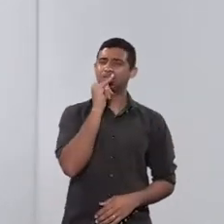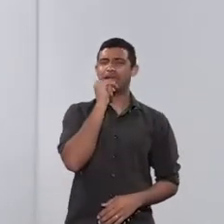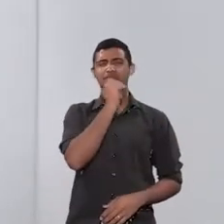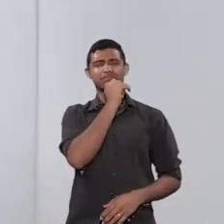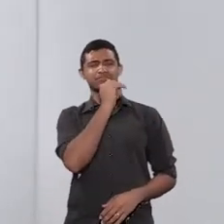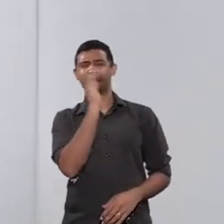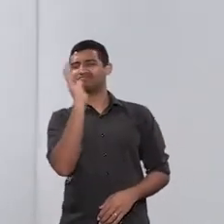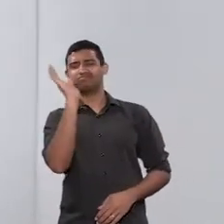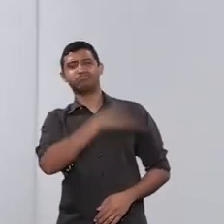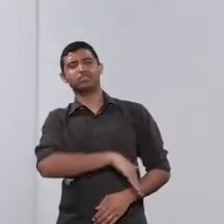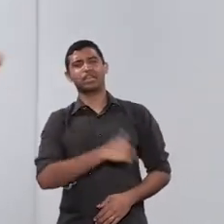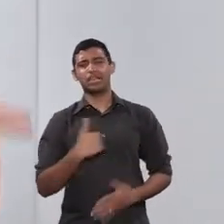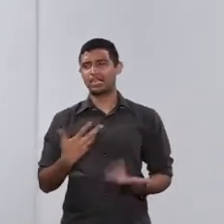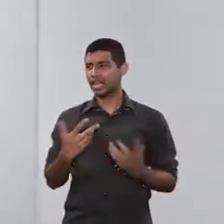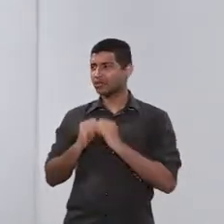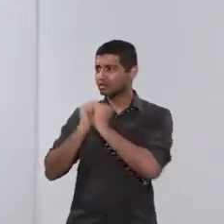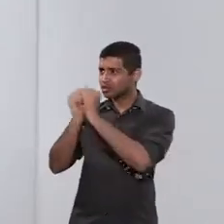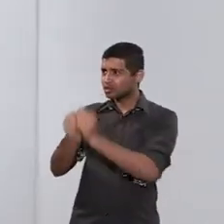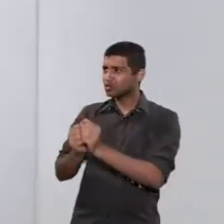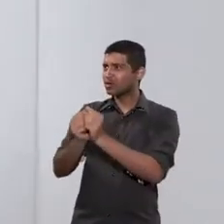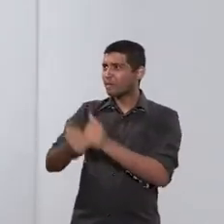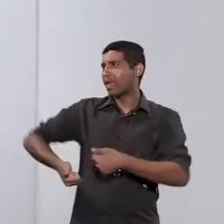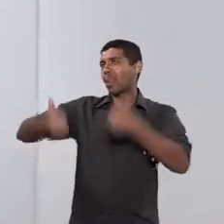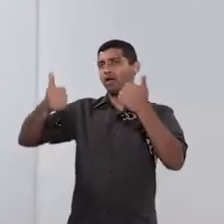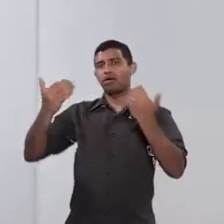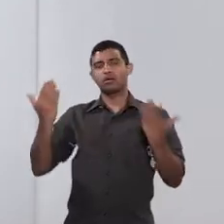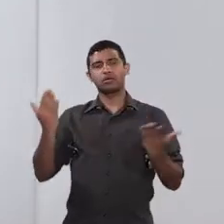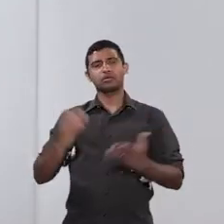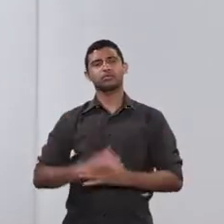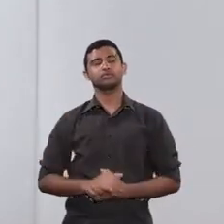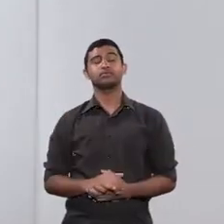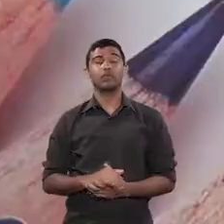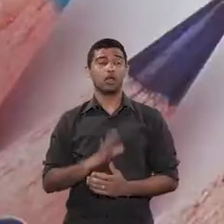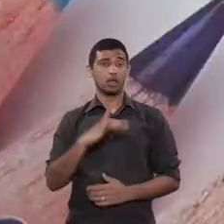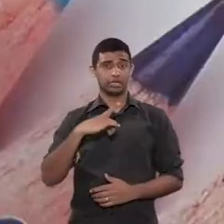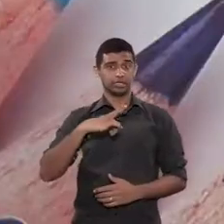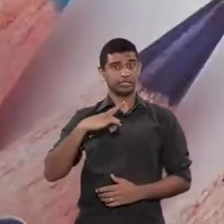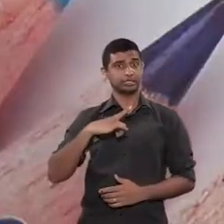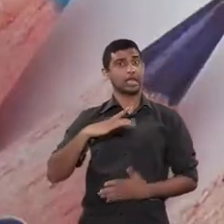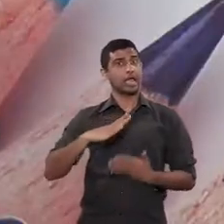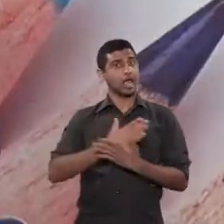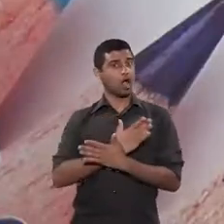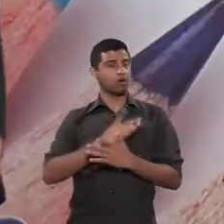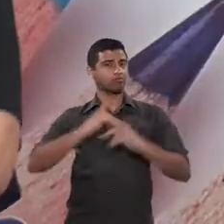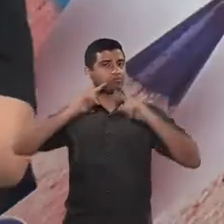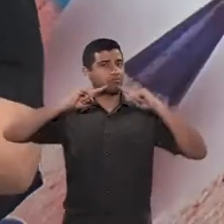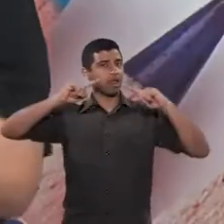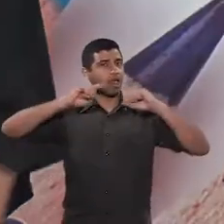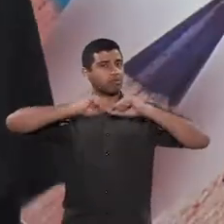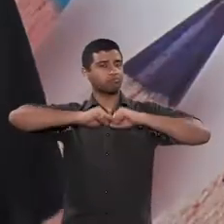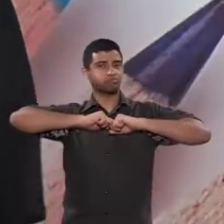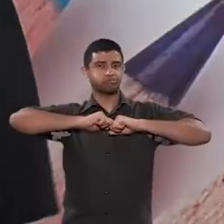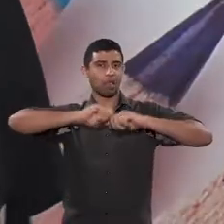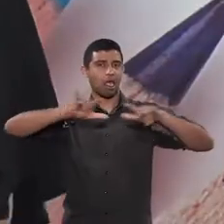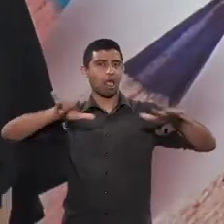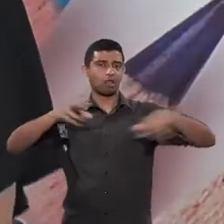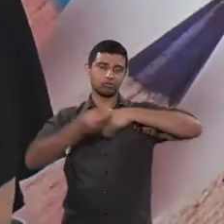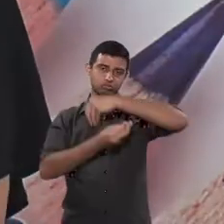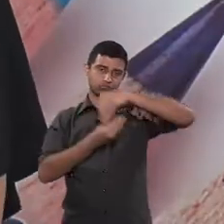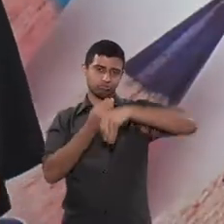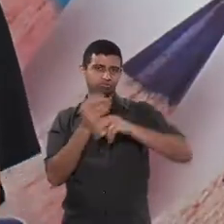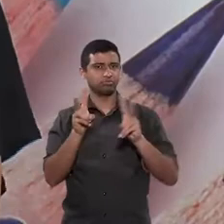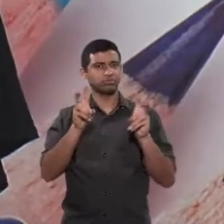fulano, do Beltrana hoje, eu quero ficar com você, porque com você é mais legal. Agora, existe uma polêmica em torno disso,